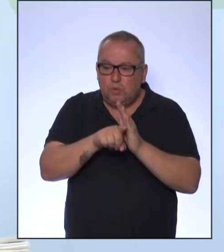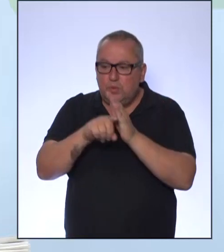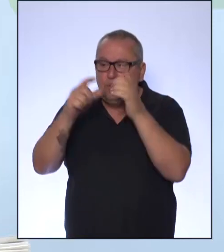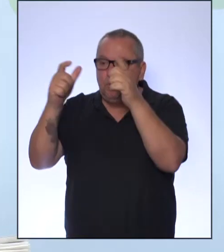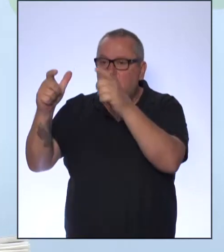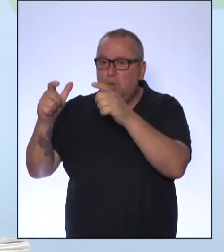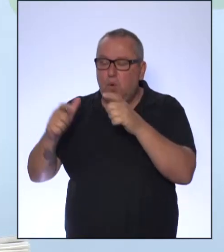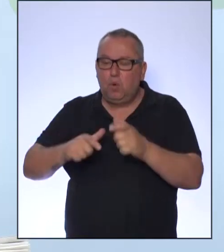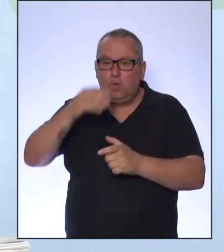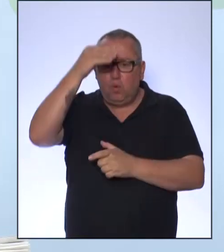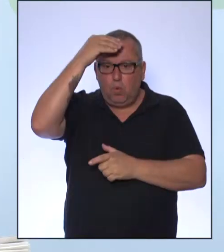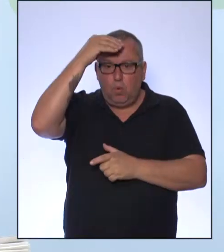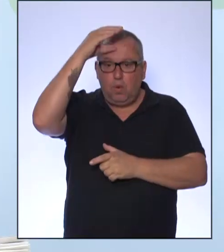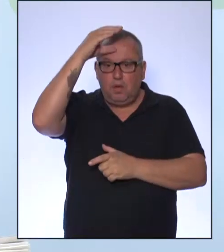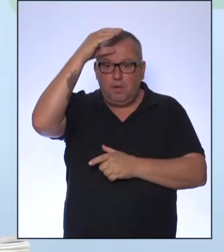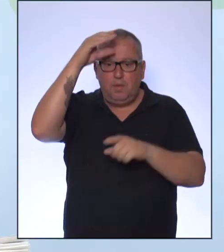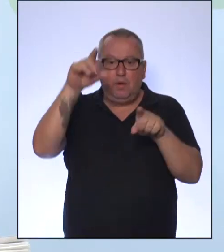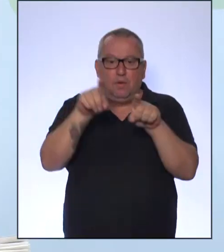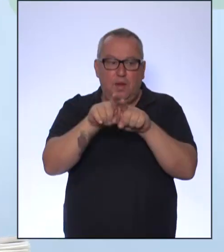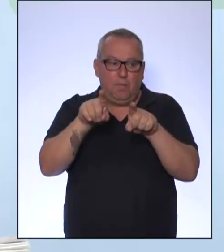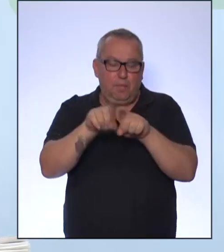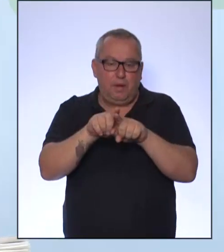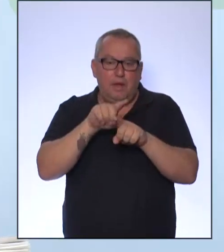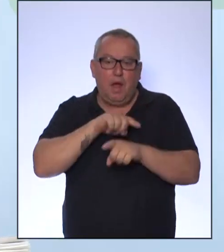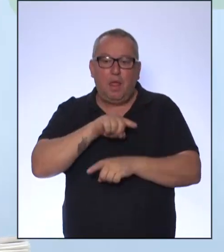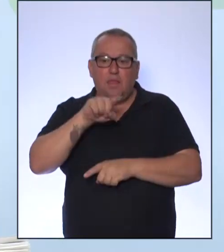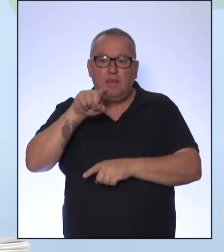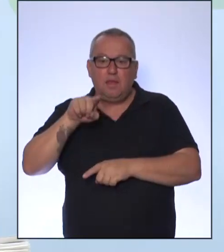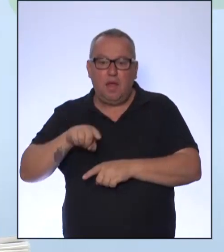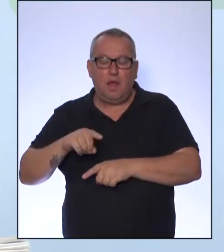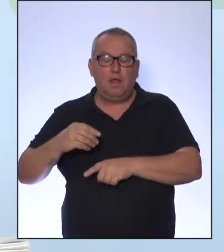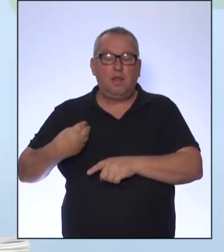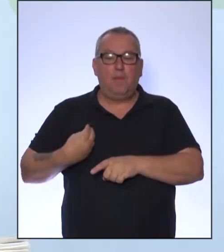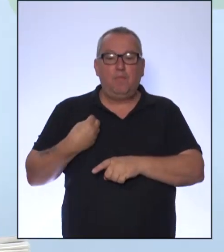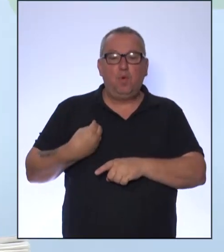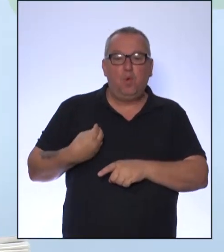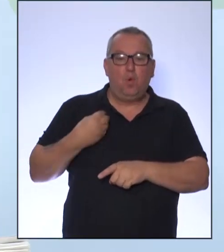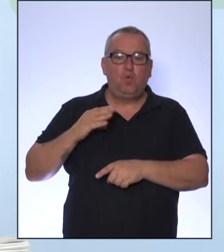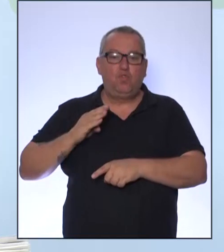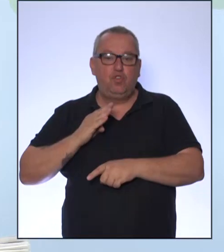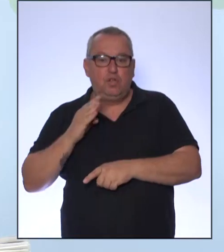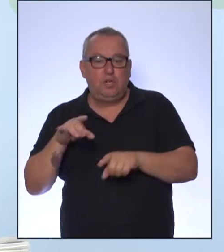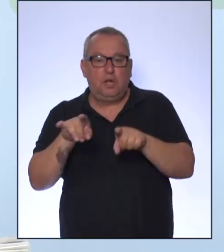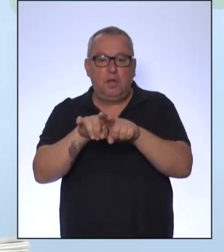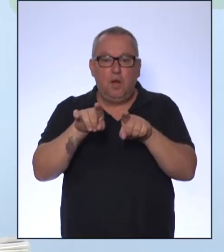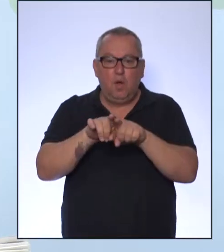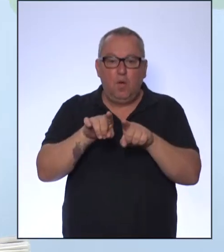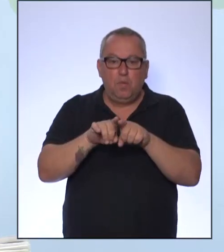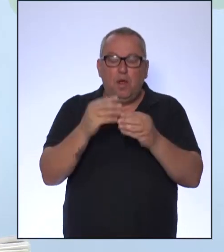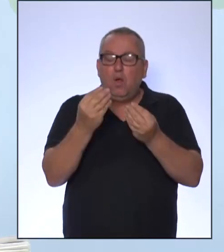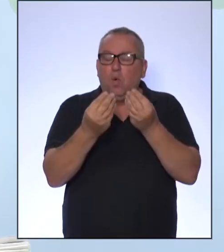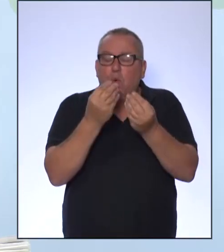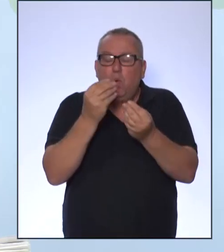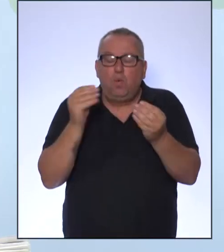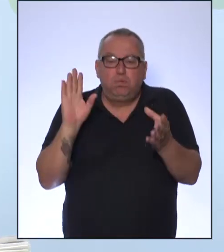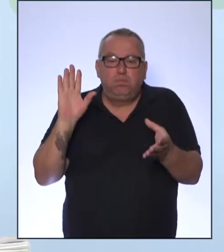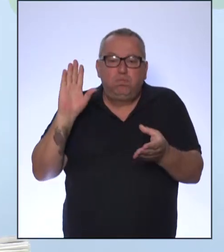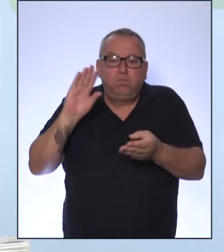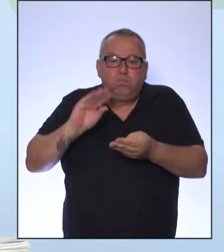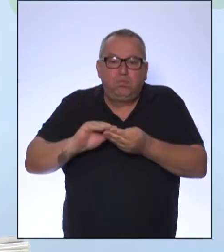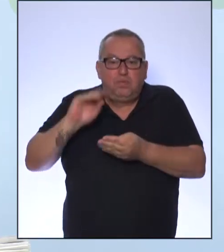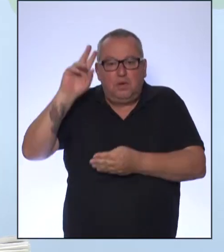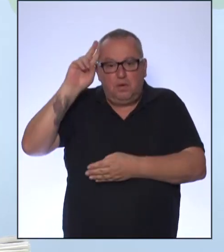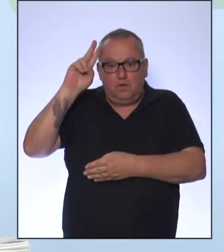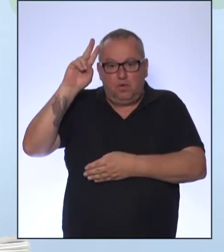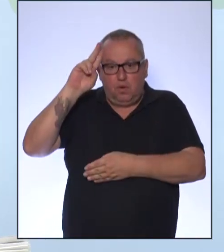conhecimento. Então, as ciências, a biologia, o componente de história. Em outros